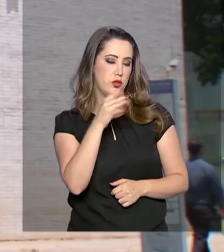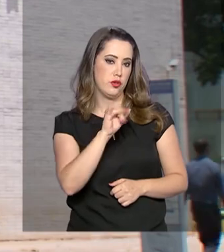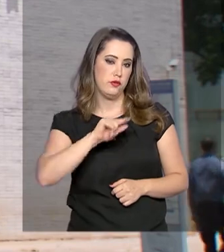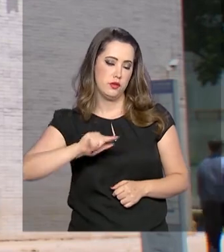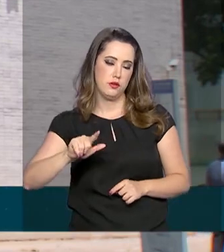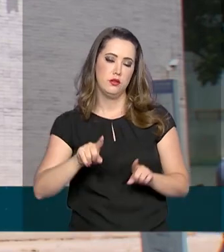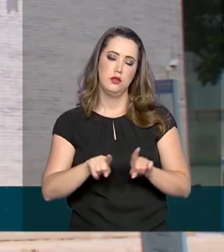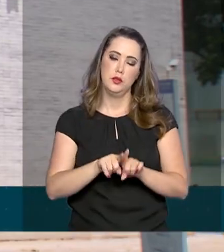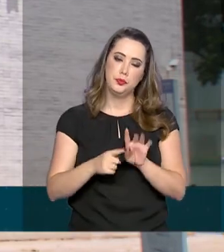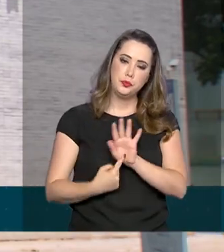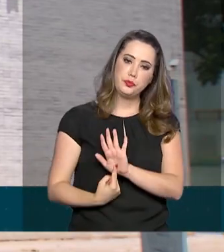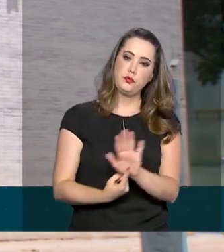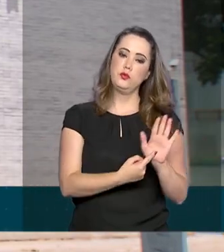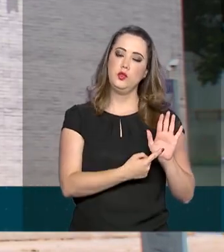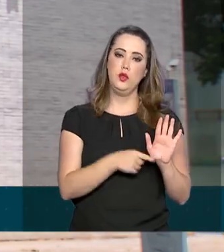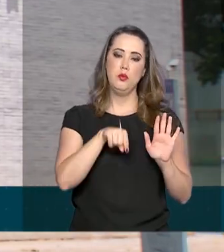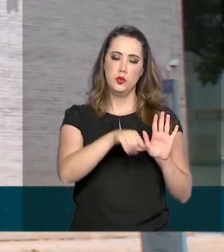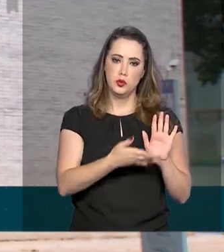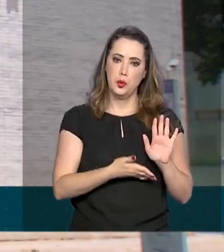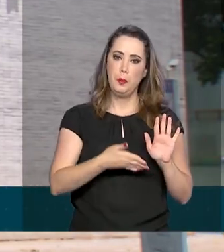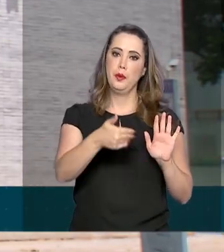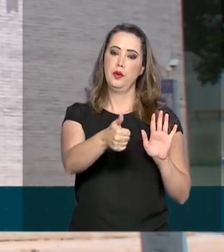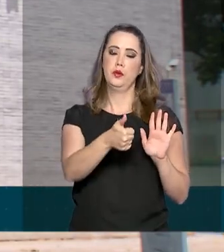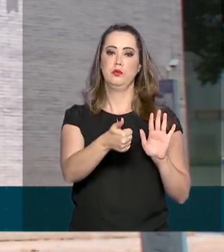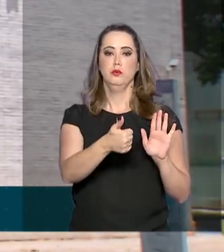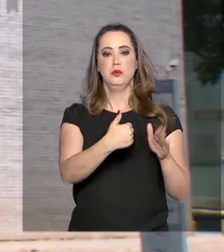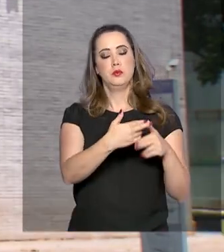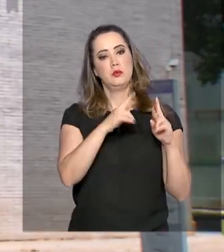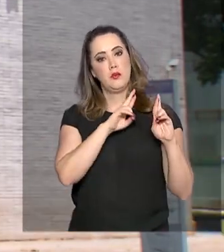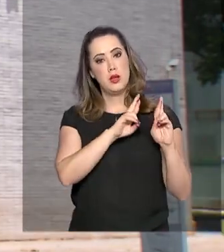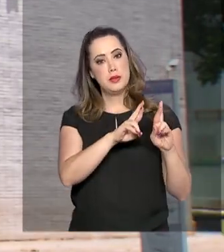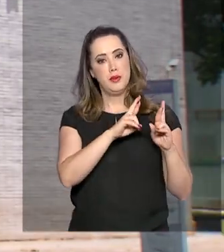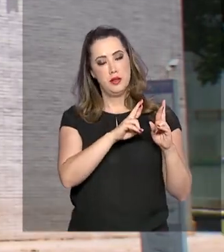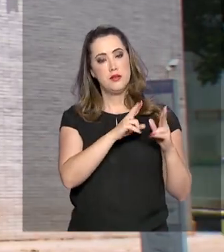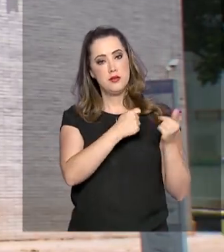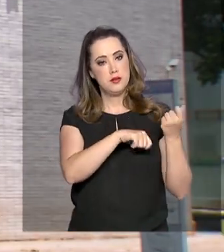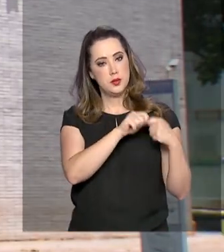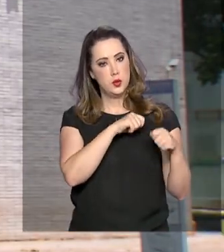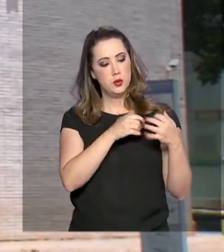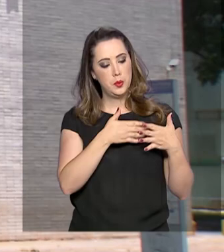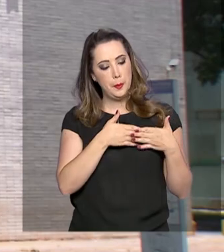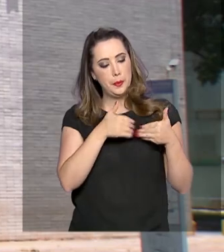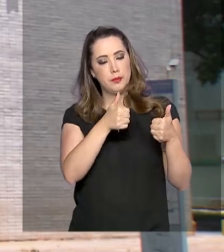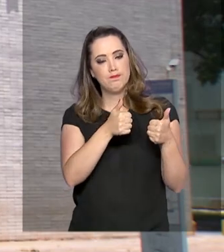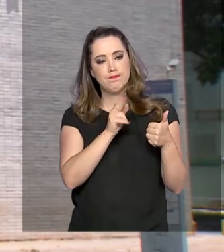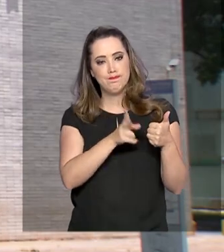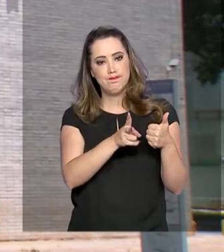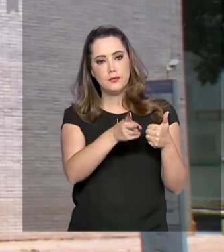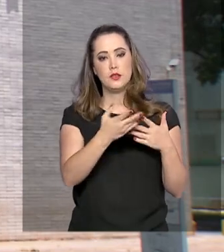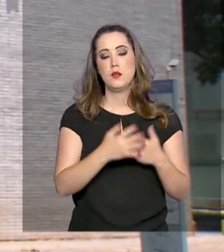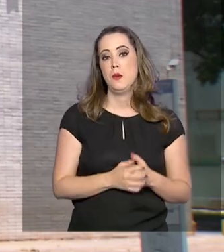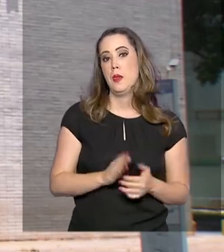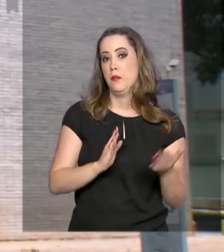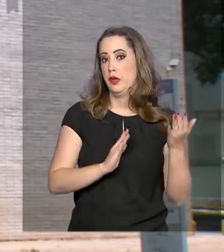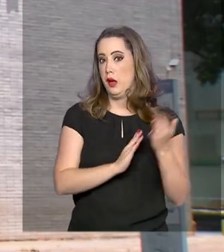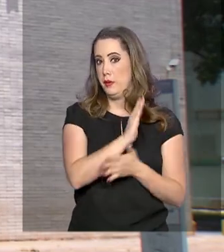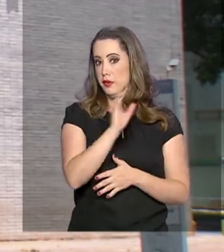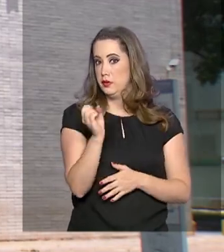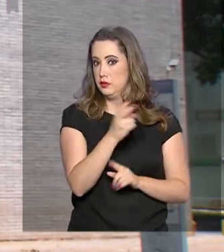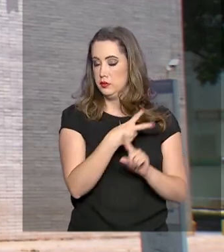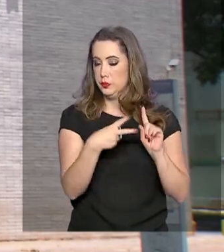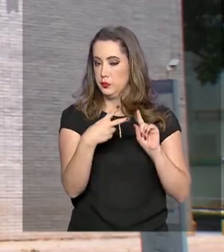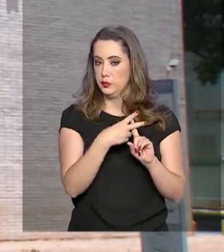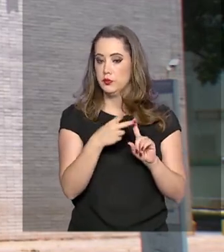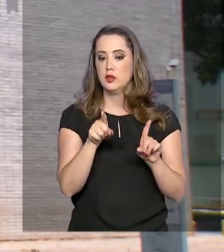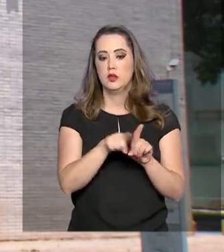apontada como um fator que contribuiu para a melhora das expectativas na economia. Medidas como a aprovação da nova